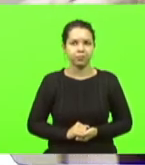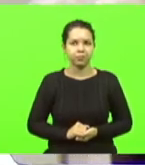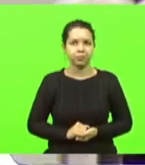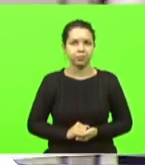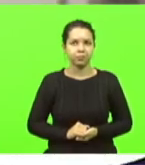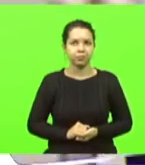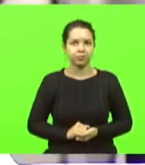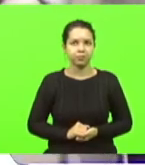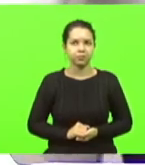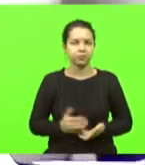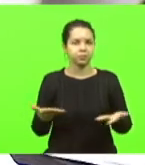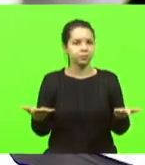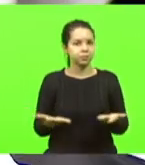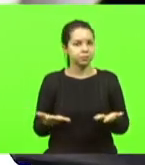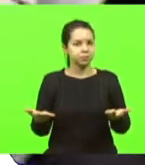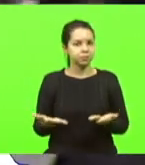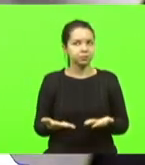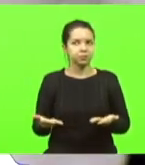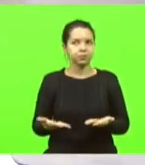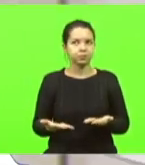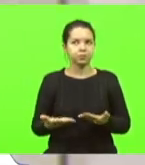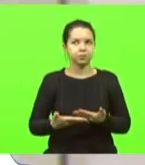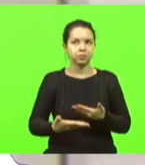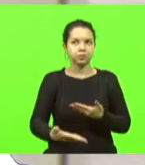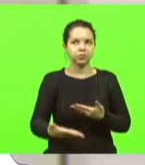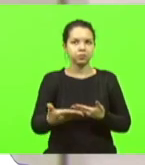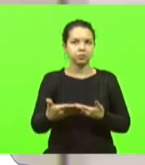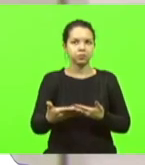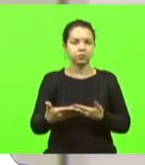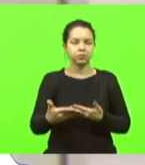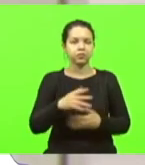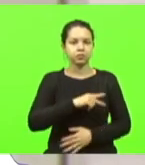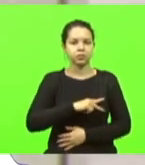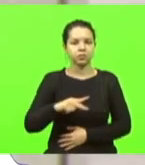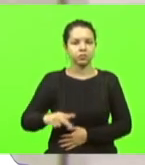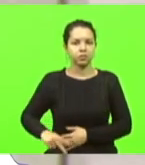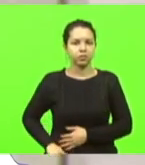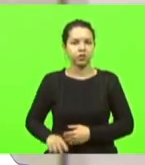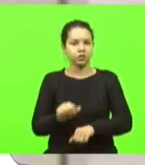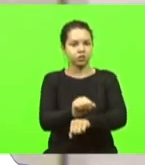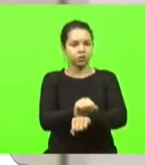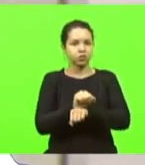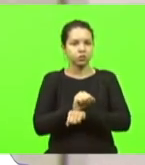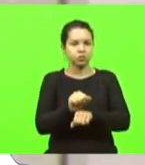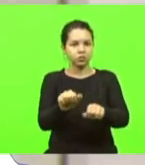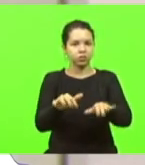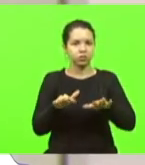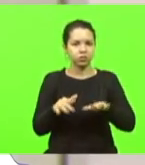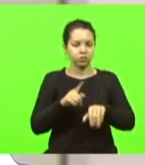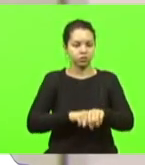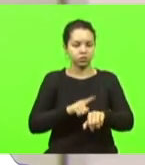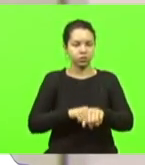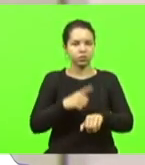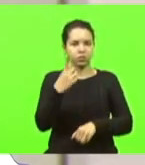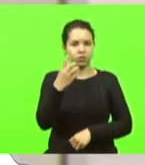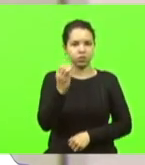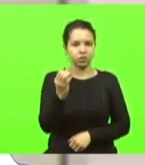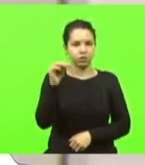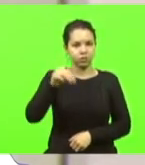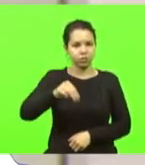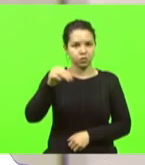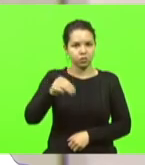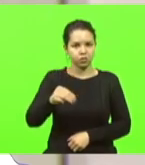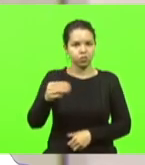Agora sim essa presidência suspende a sessão por dez minutos e